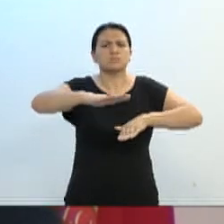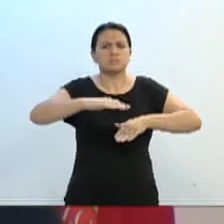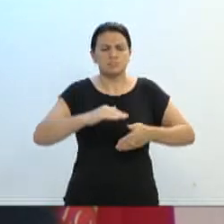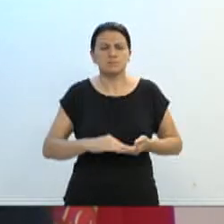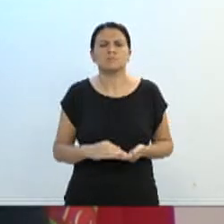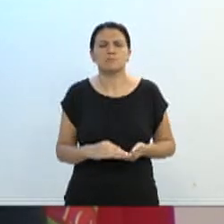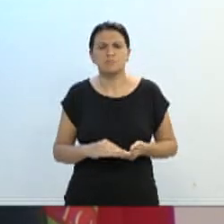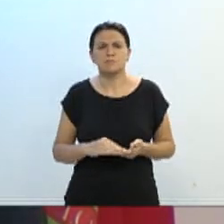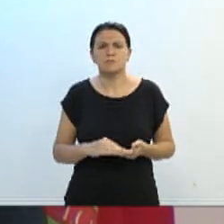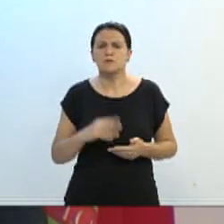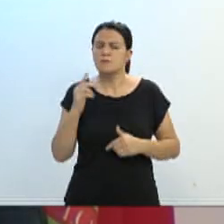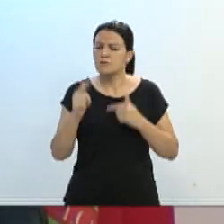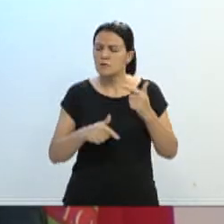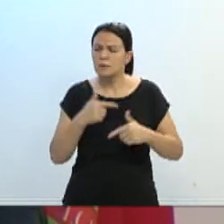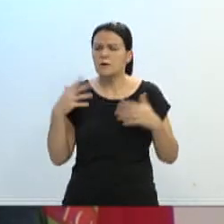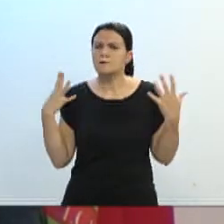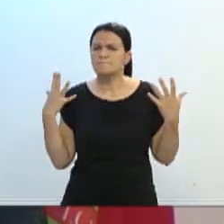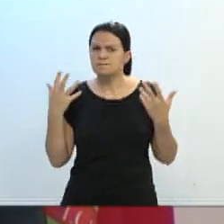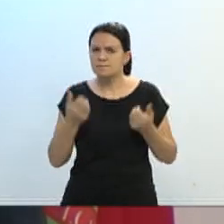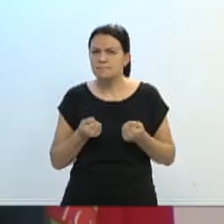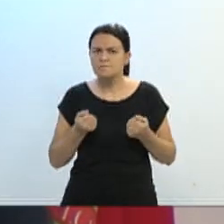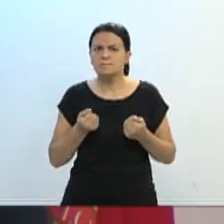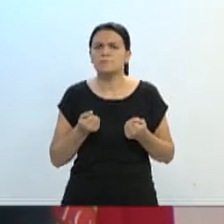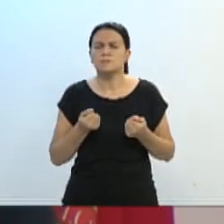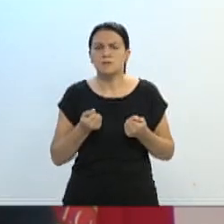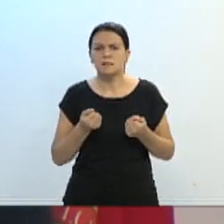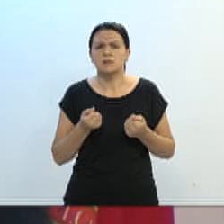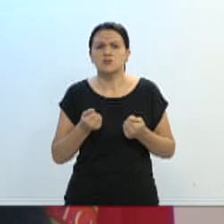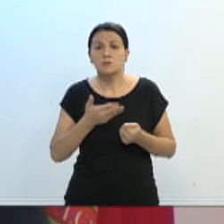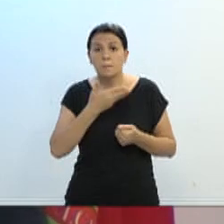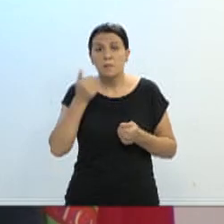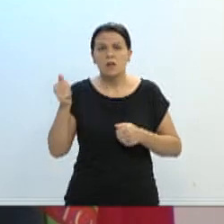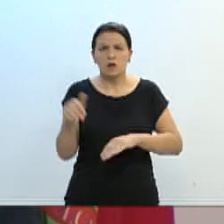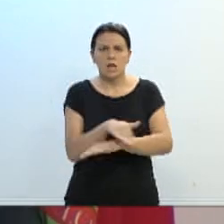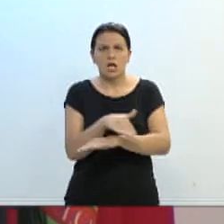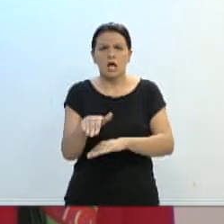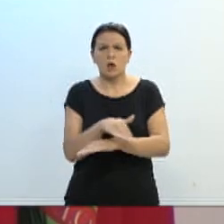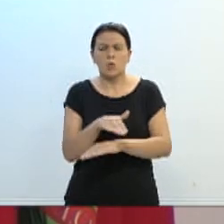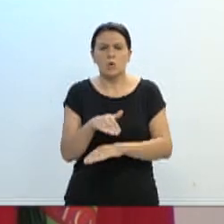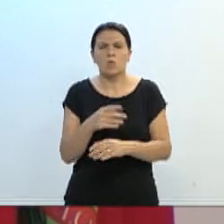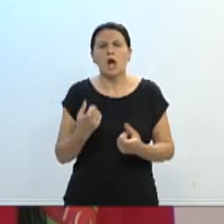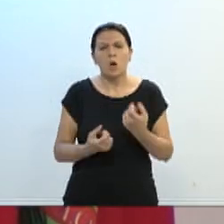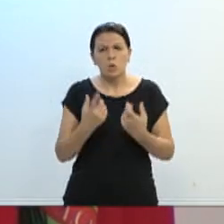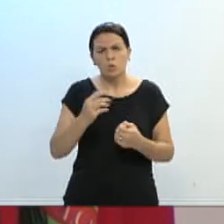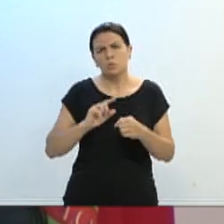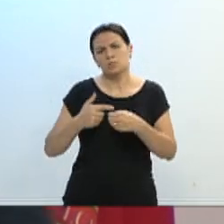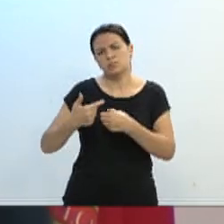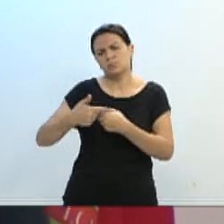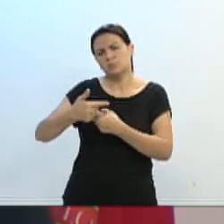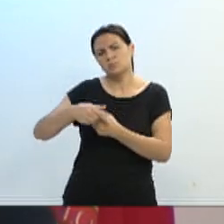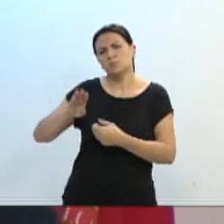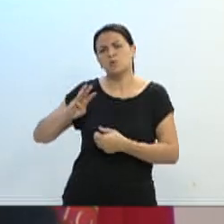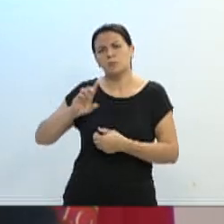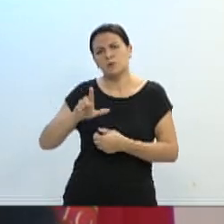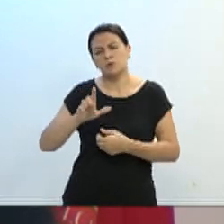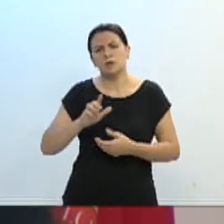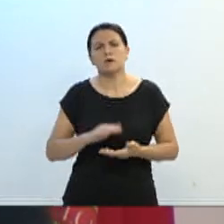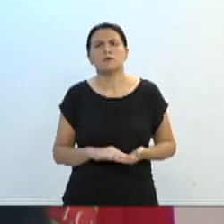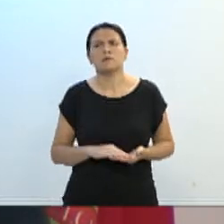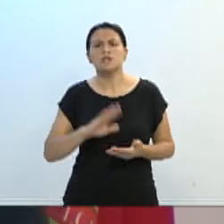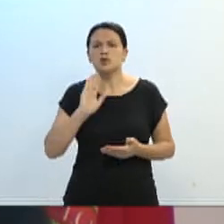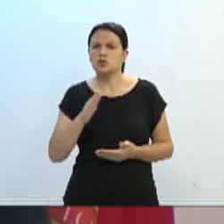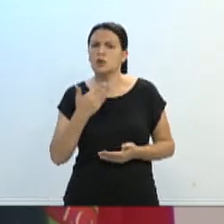serviço maravilhoso de recolocação asfáltica em algumas ruas aqui da nossa cidade, e eu já estou fazendo essa